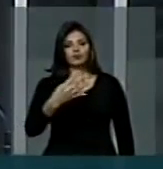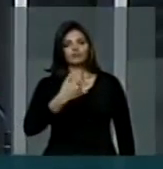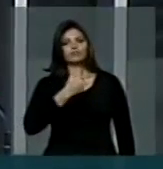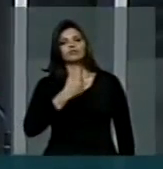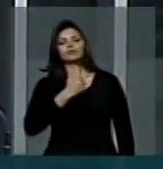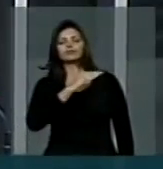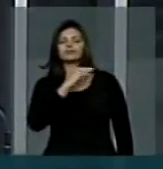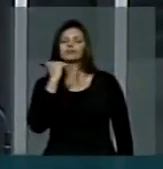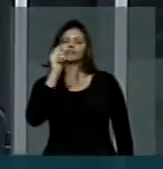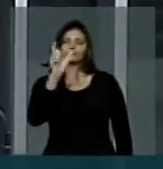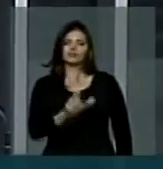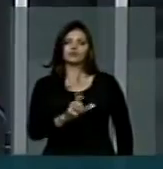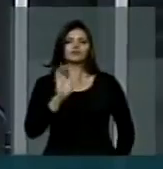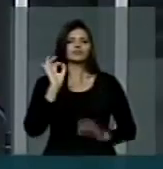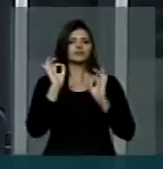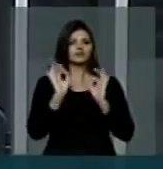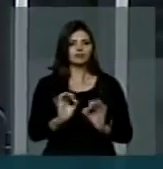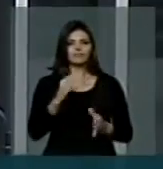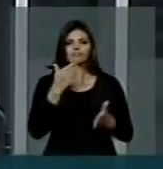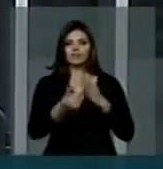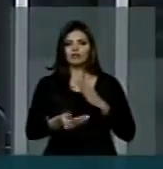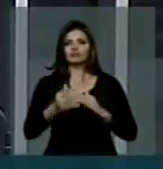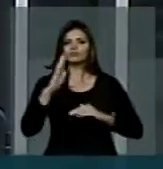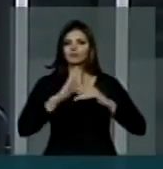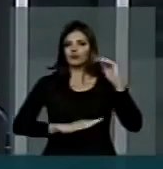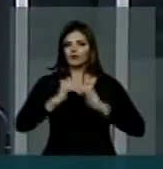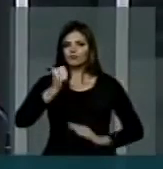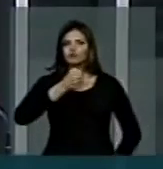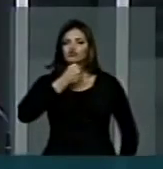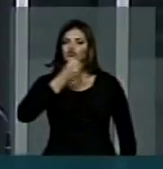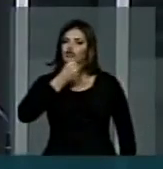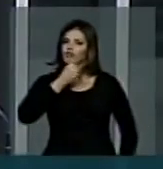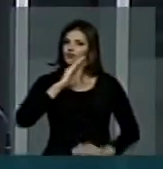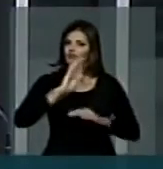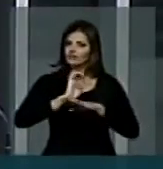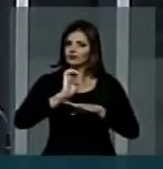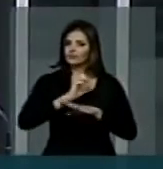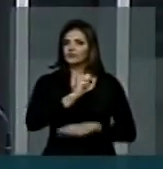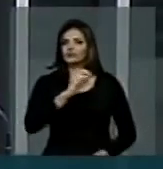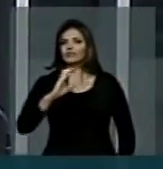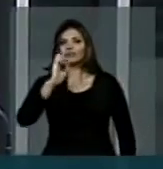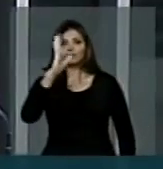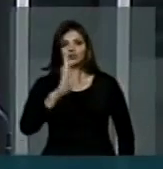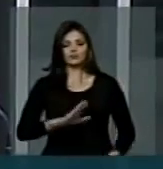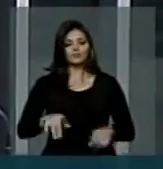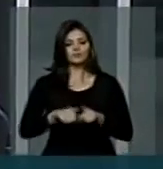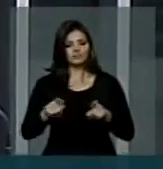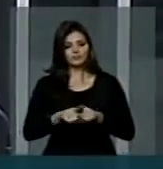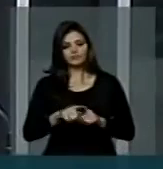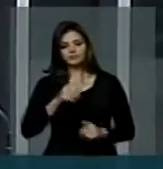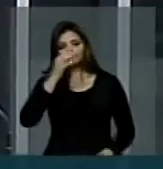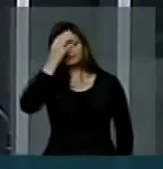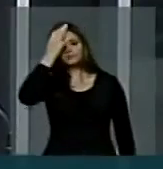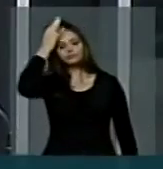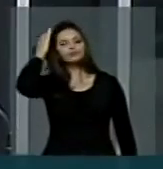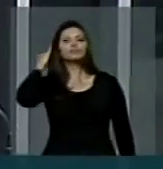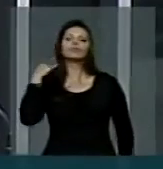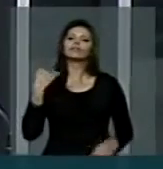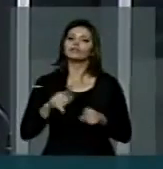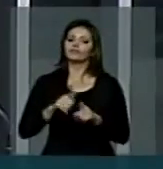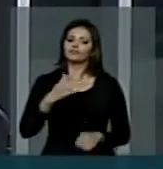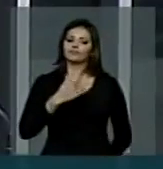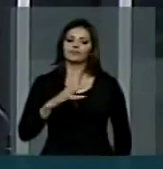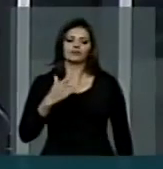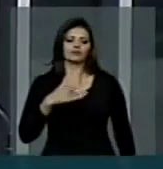idade. Sem dúvida nenhuma, perde o jornalismo brasileiro catarinense e perde Santa Catarina. Também, com pesar,